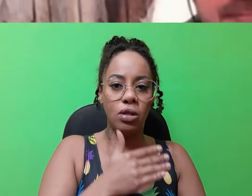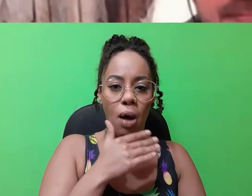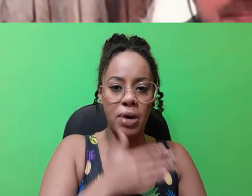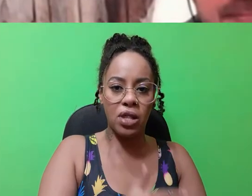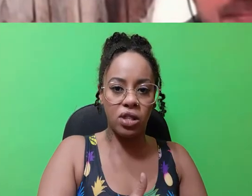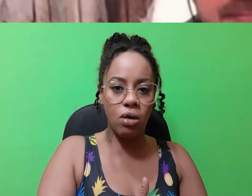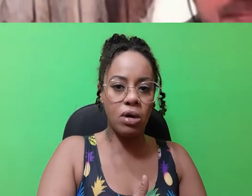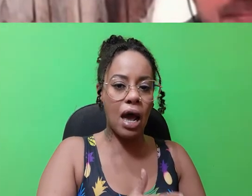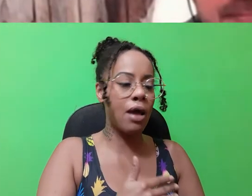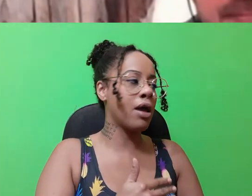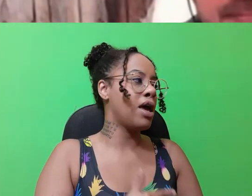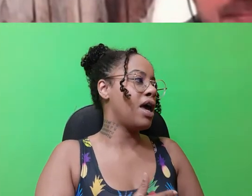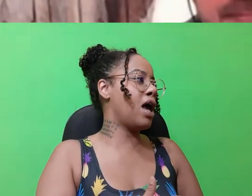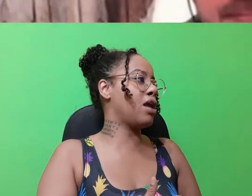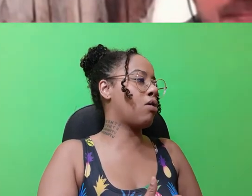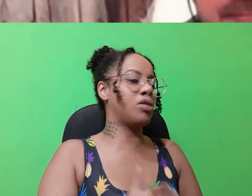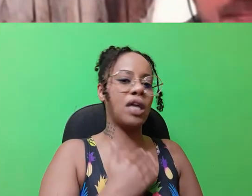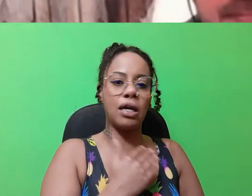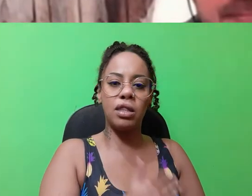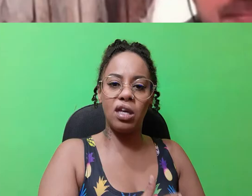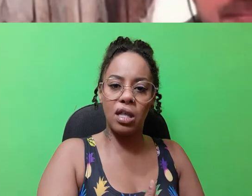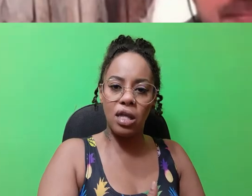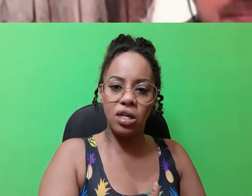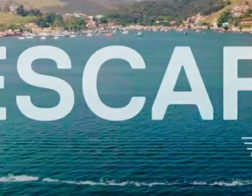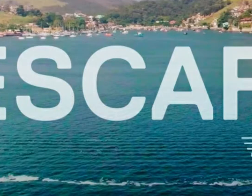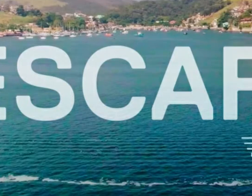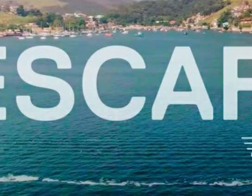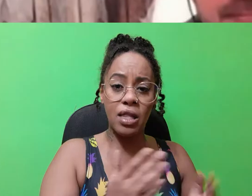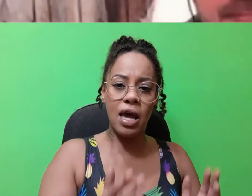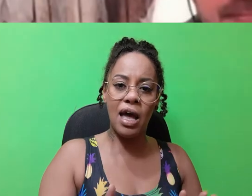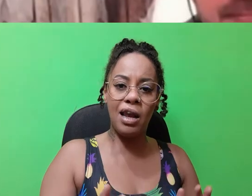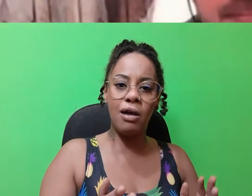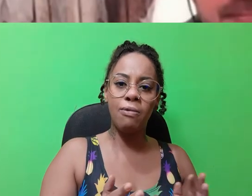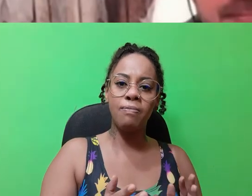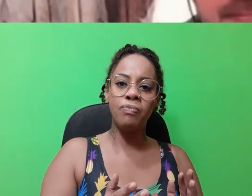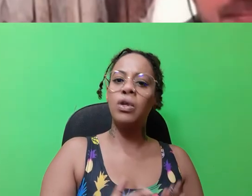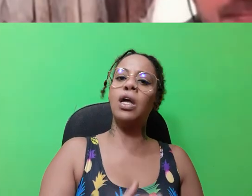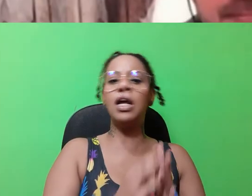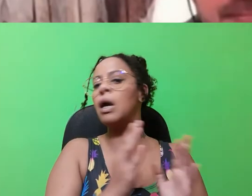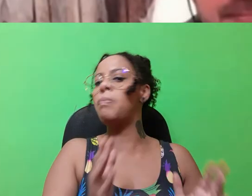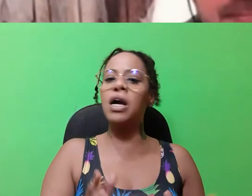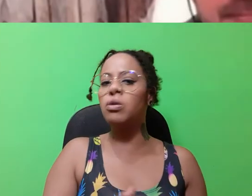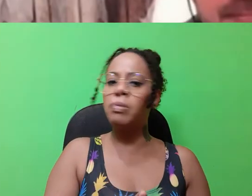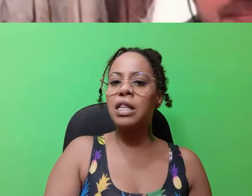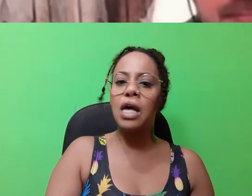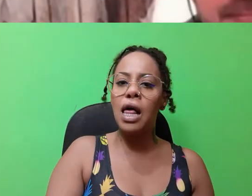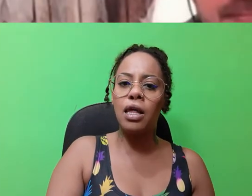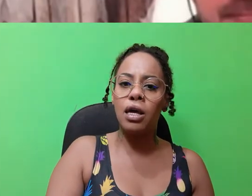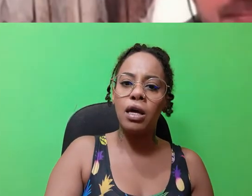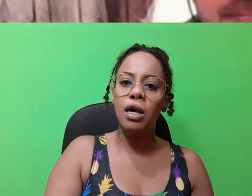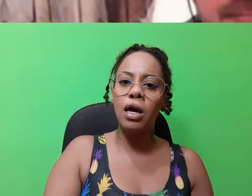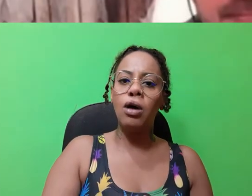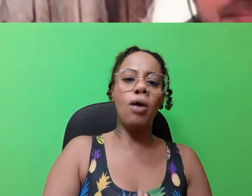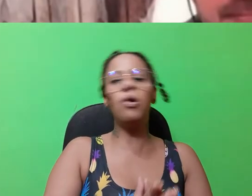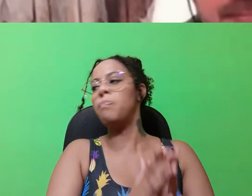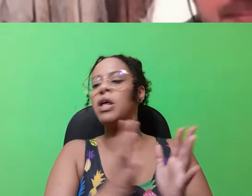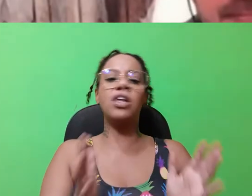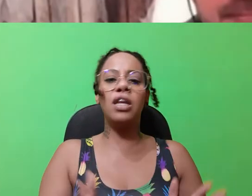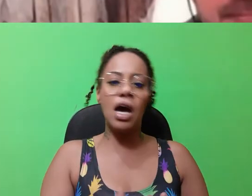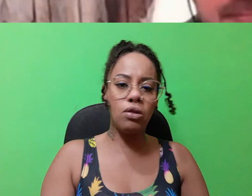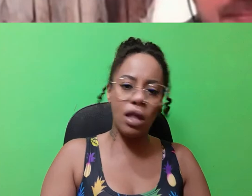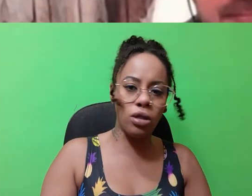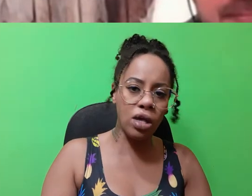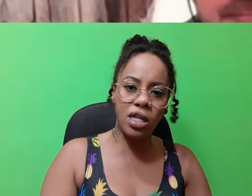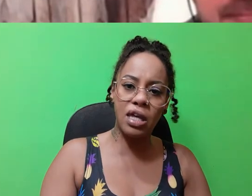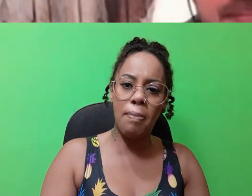não é mais no Brasil, né? Ele consegue sim dar as escapadas dele. E ninguém pega no pé dele. Como o